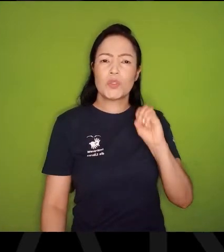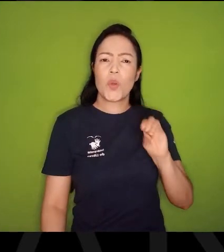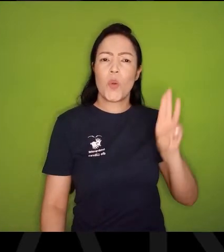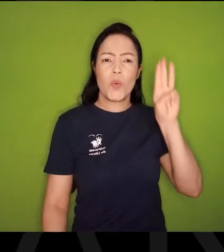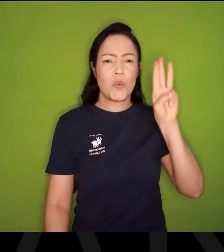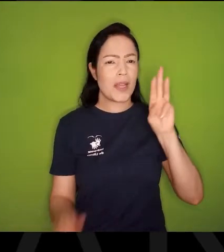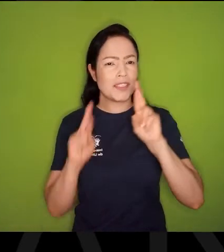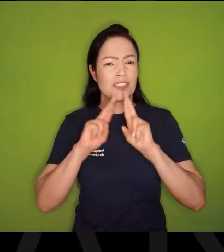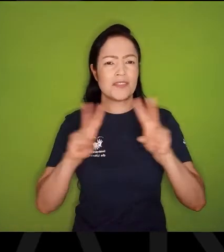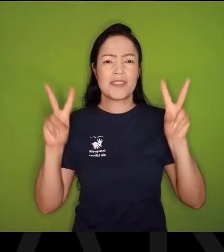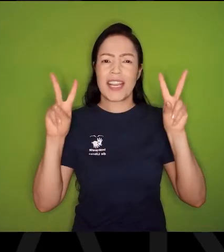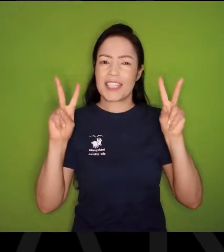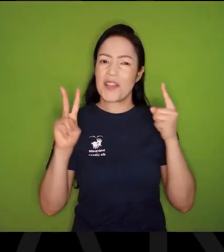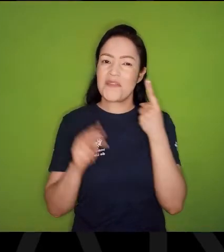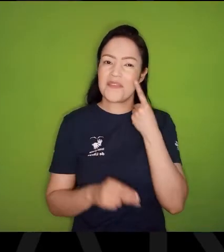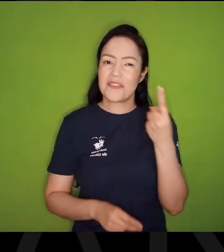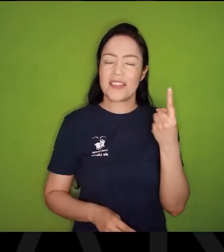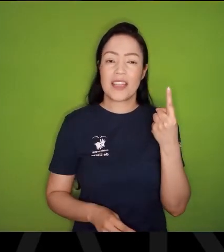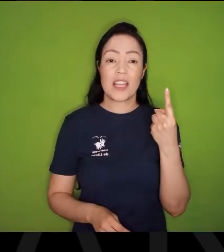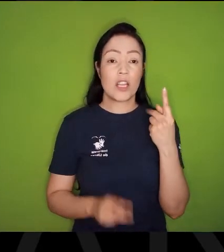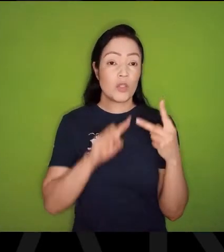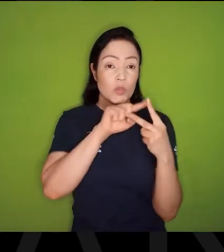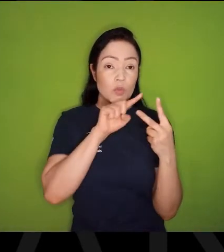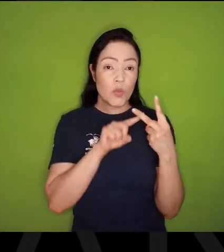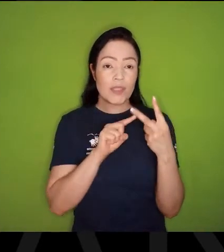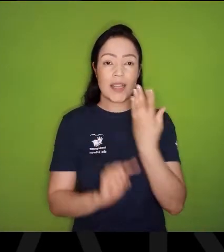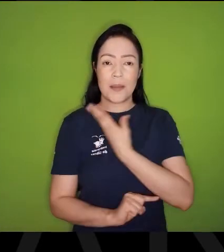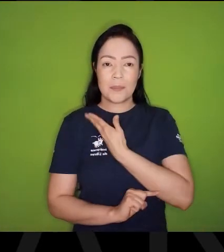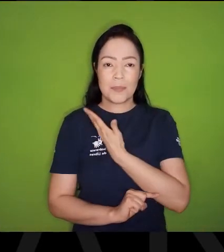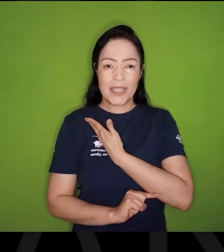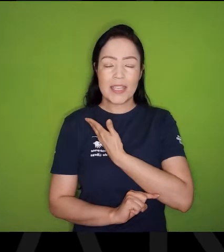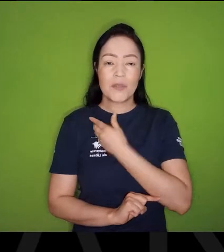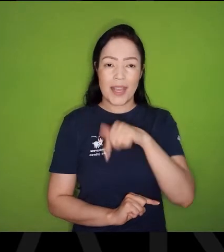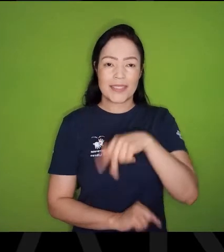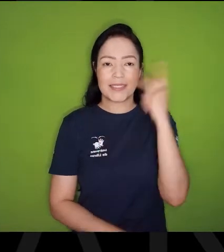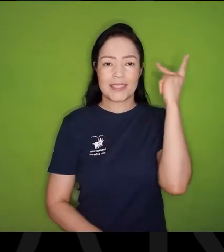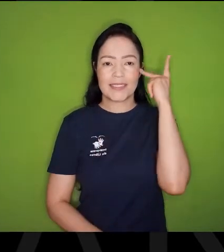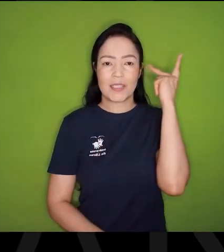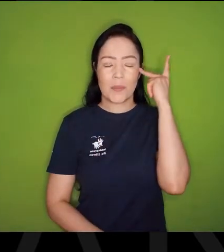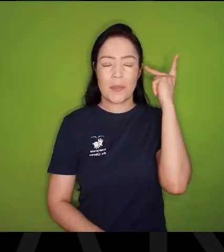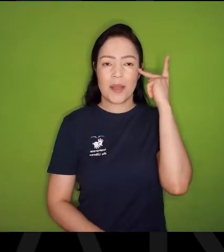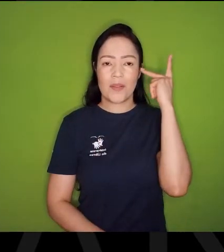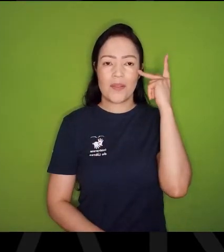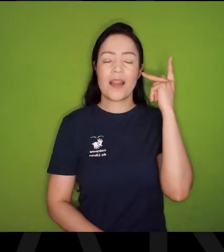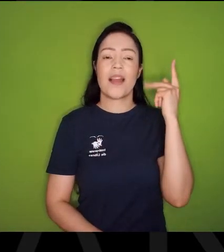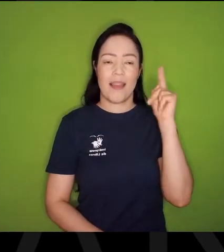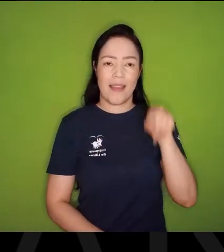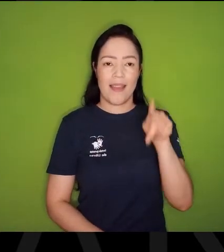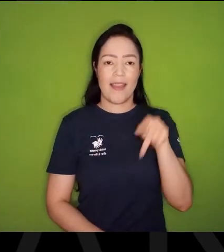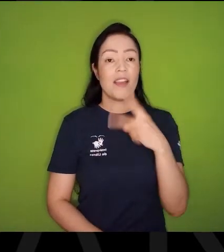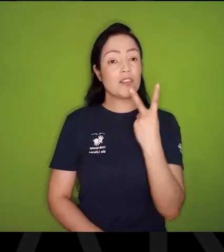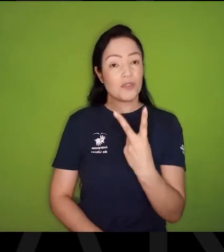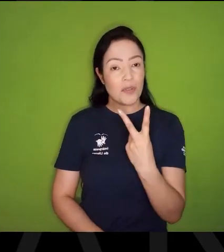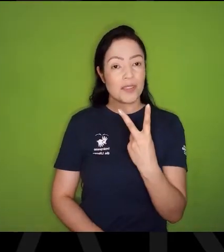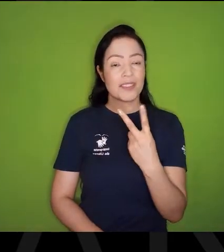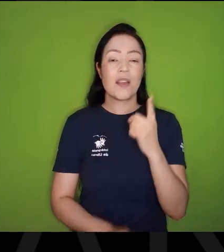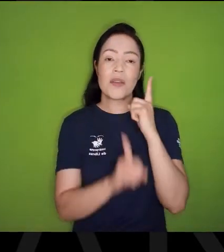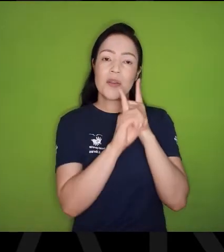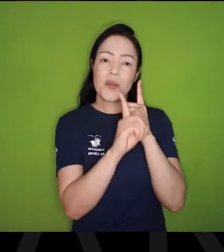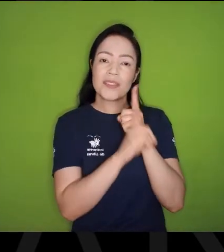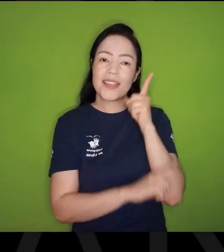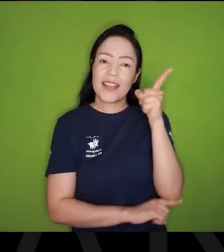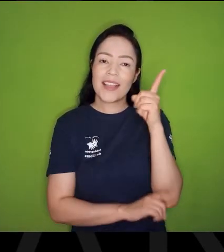Os dois primeiros amigos que eu fiz na minha vida, Aqui em São Paulo, Foram dois amigos que eu encontrei na fila,